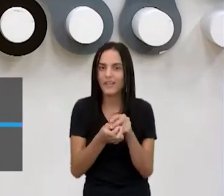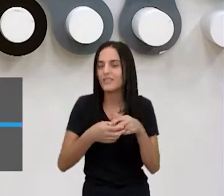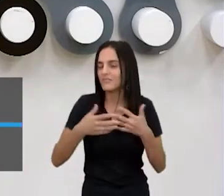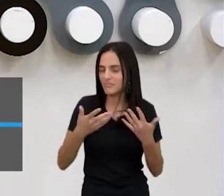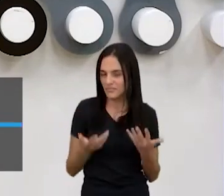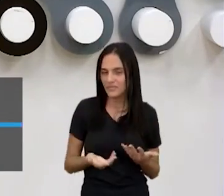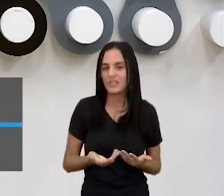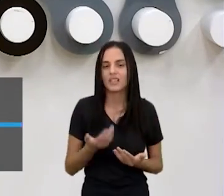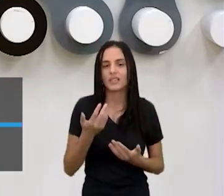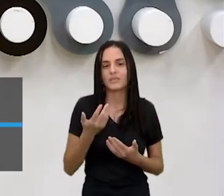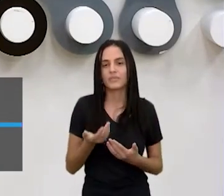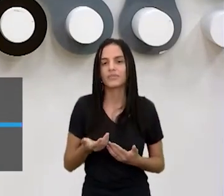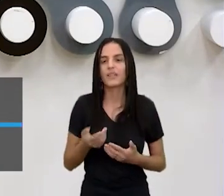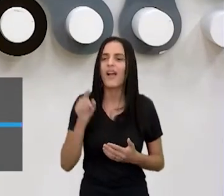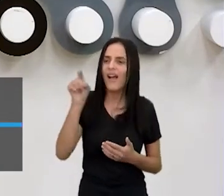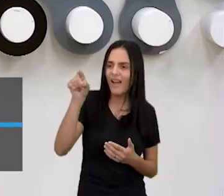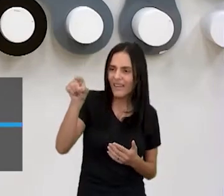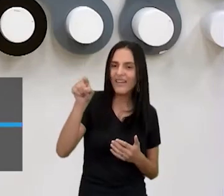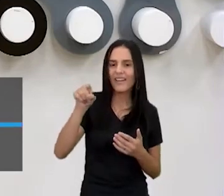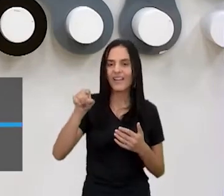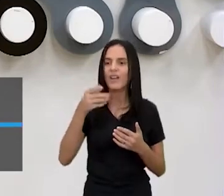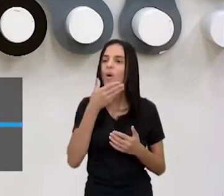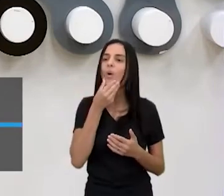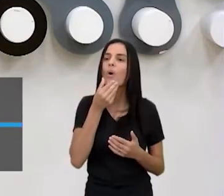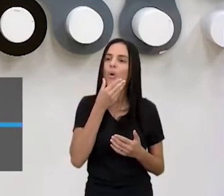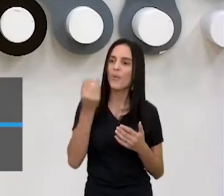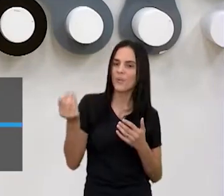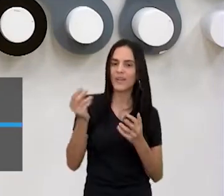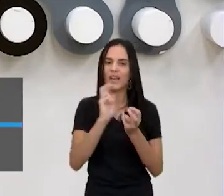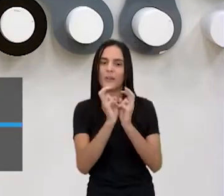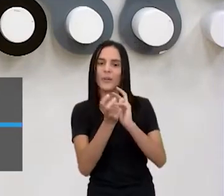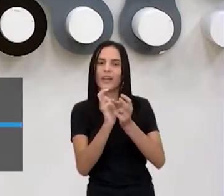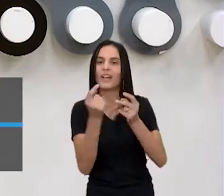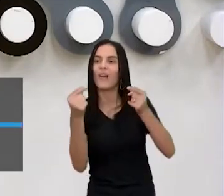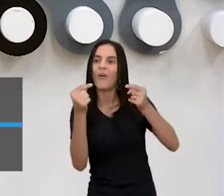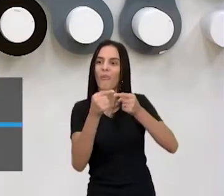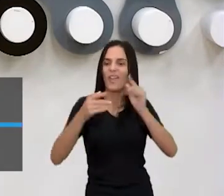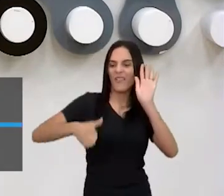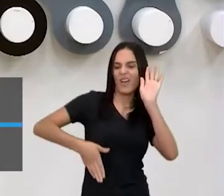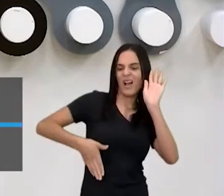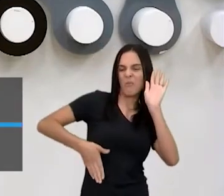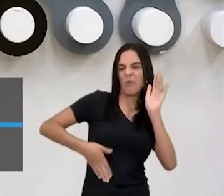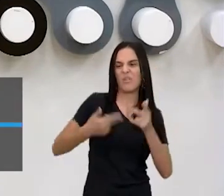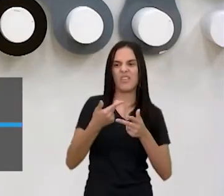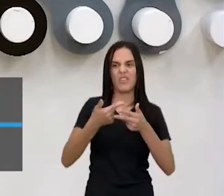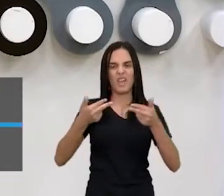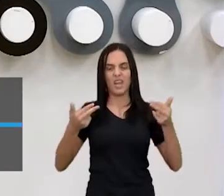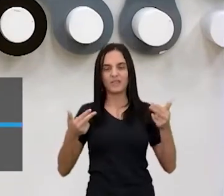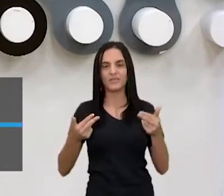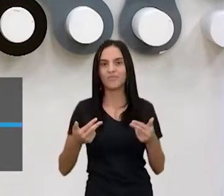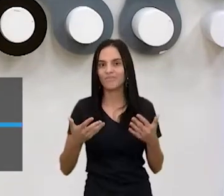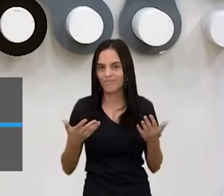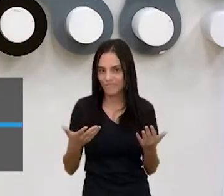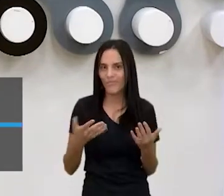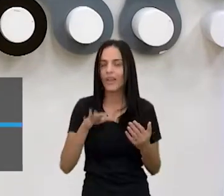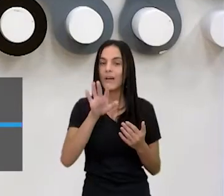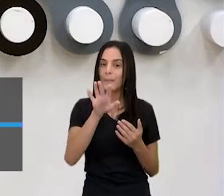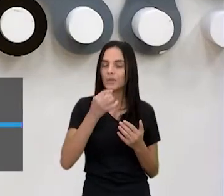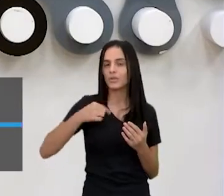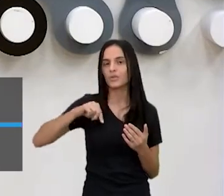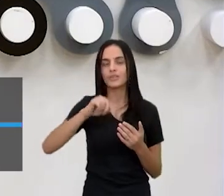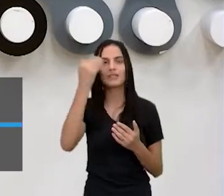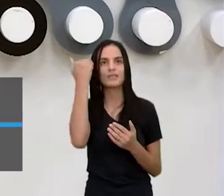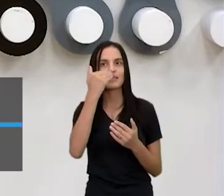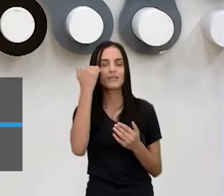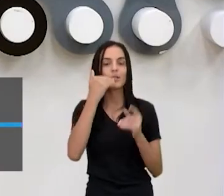Aluísio Azevedo. Ah, aquele capoeira como sinônimo de bandido. Então é interessante notar que a gente, pelo menos nesse sentido, a